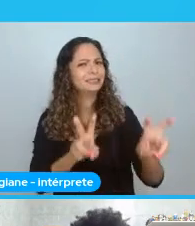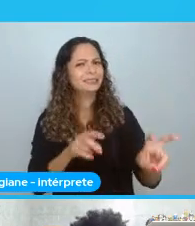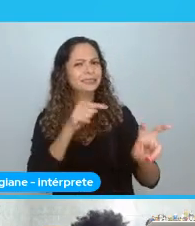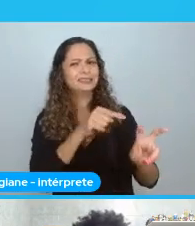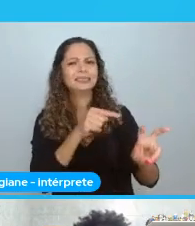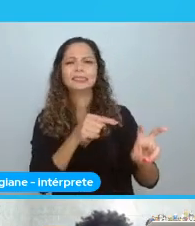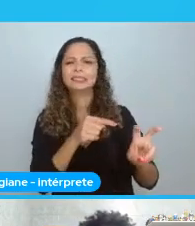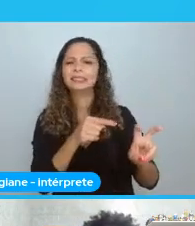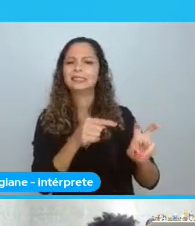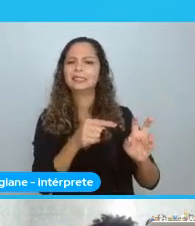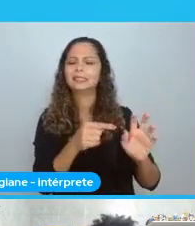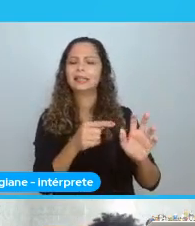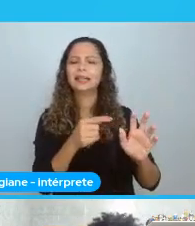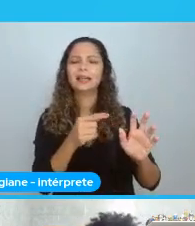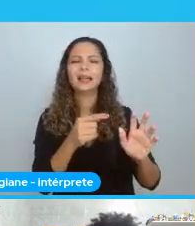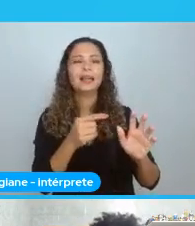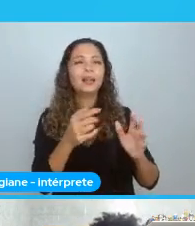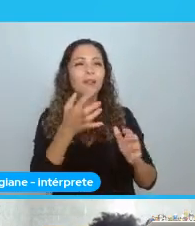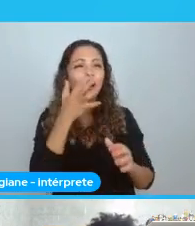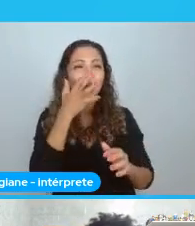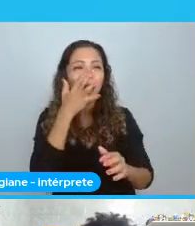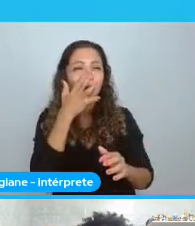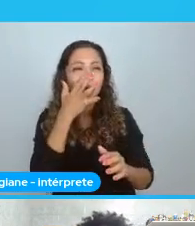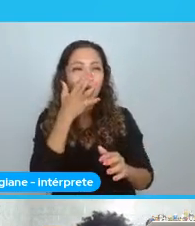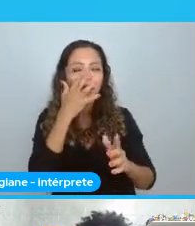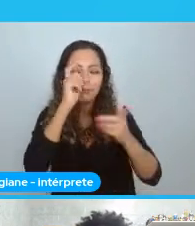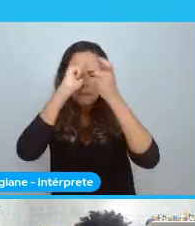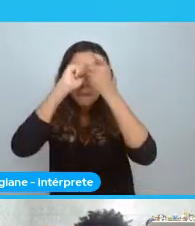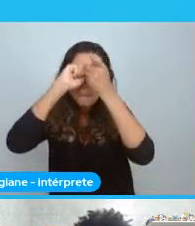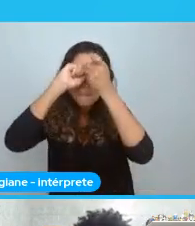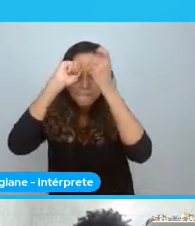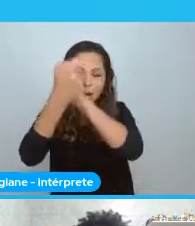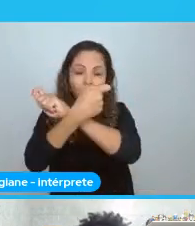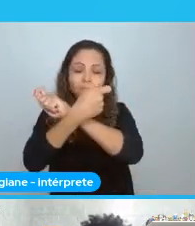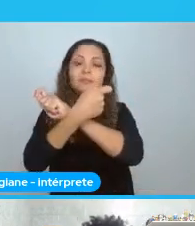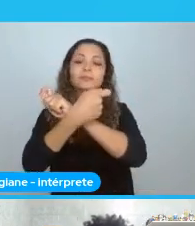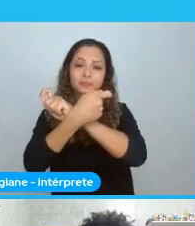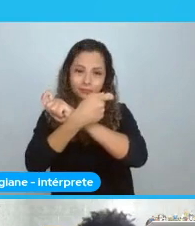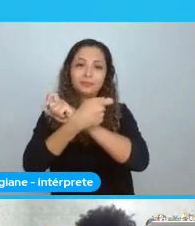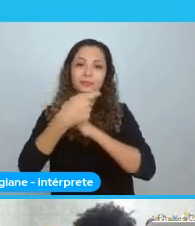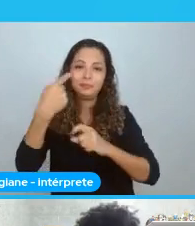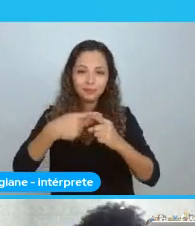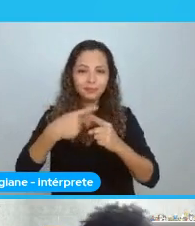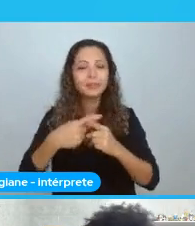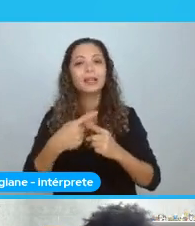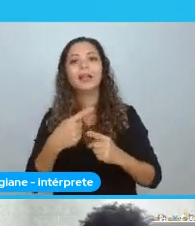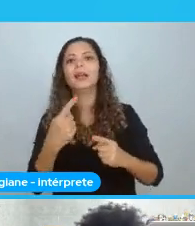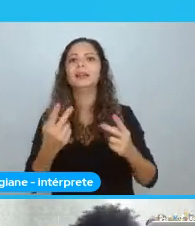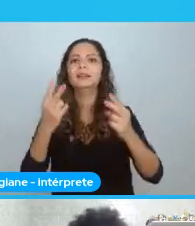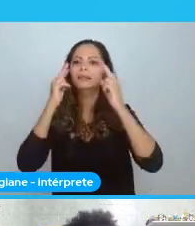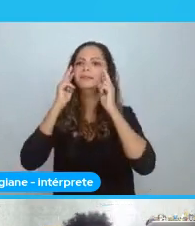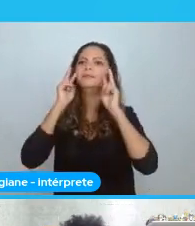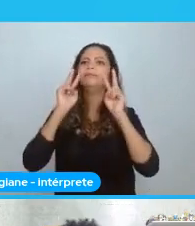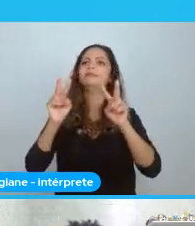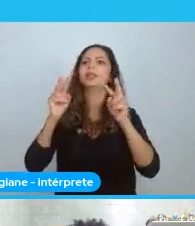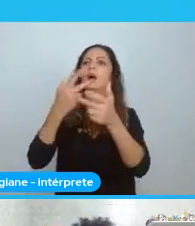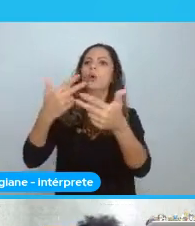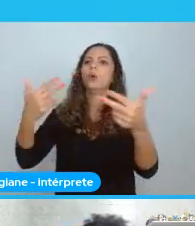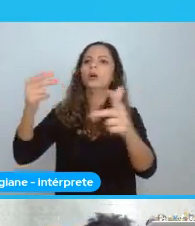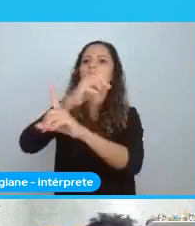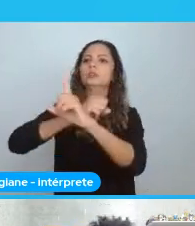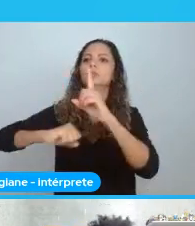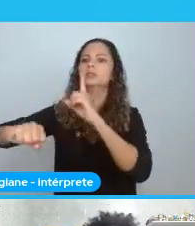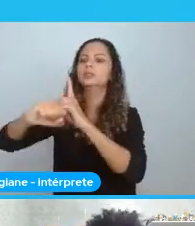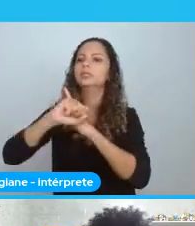virado e chave assim. De eu conseguir ver. Que eu posso pegar. As coisas que eu gosto. Dessas questões sociais. tudo isso. conectar com